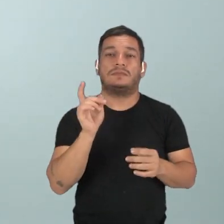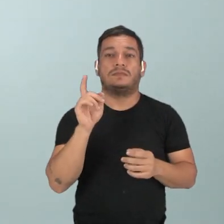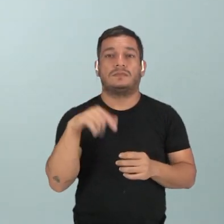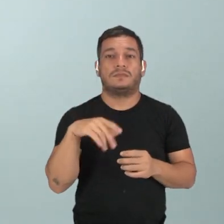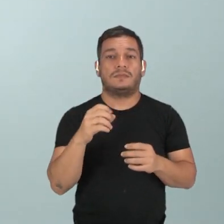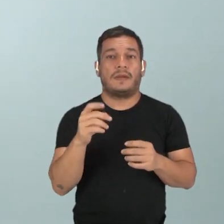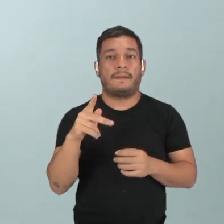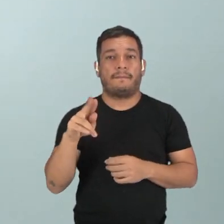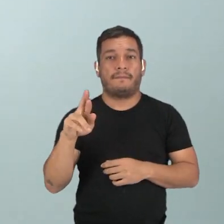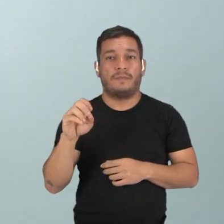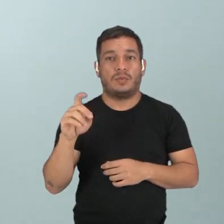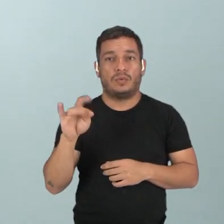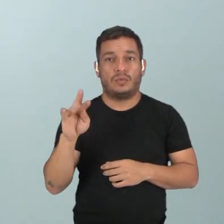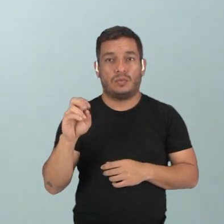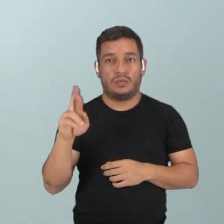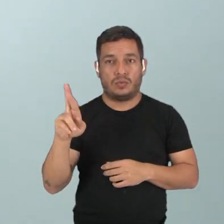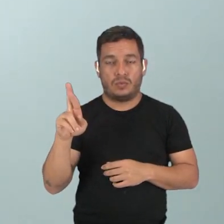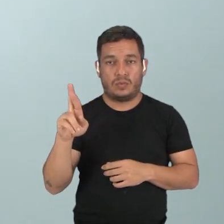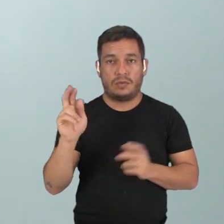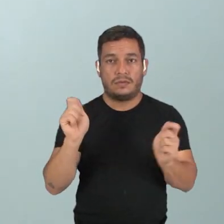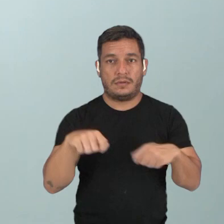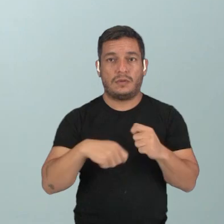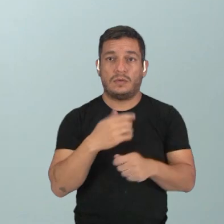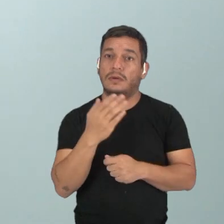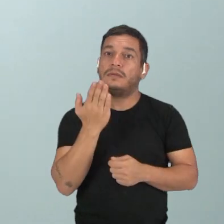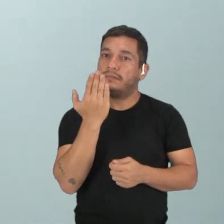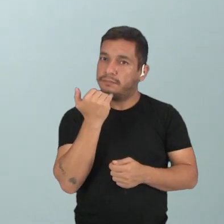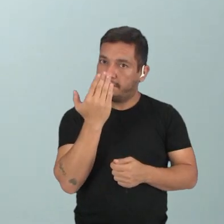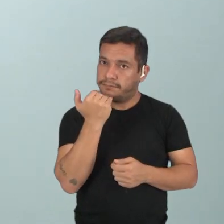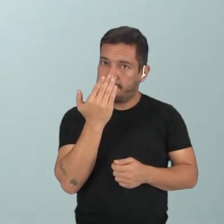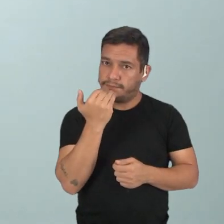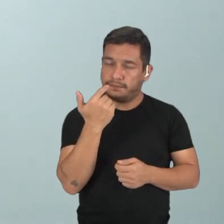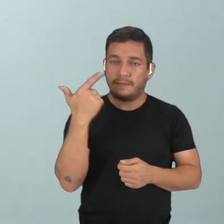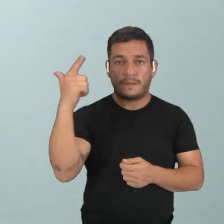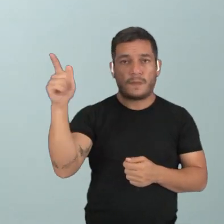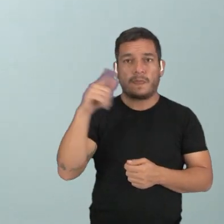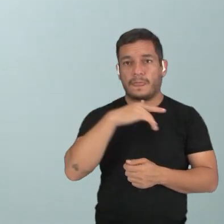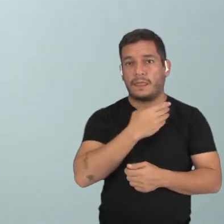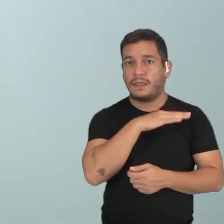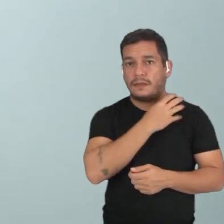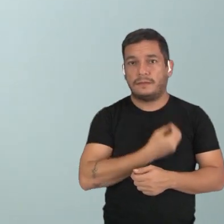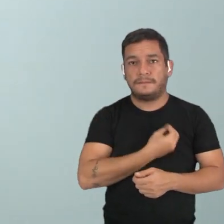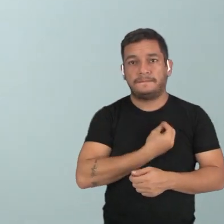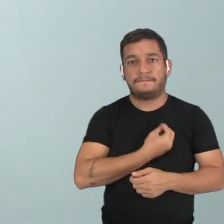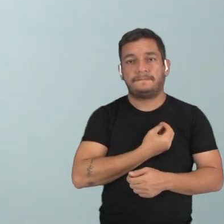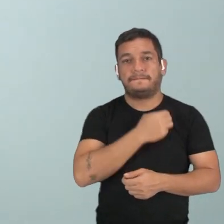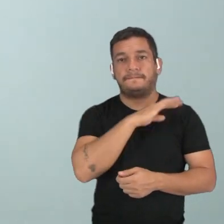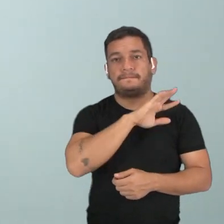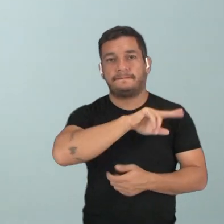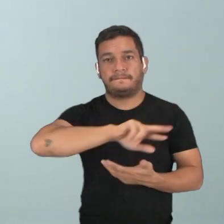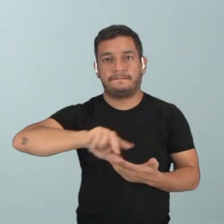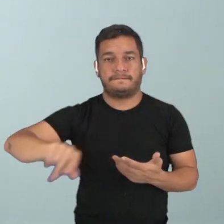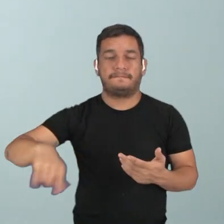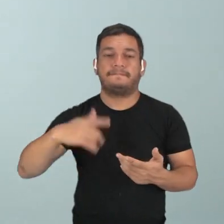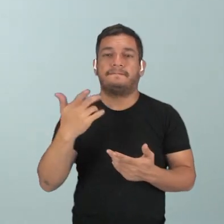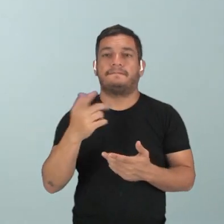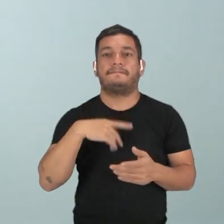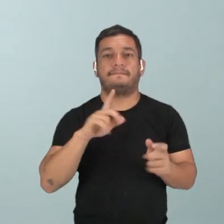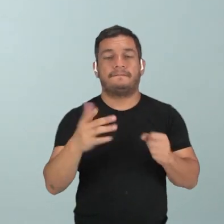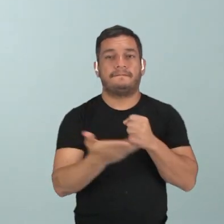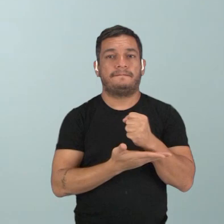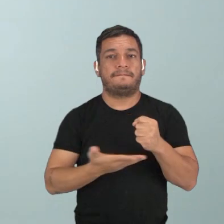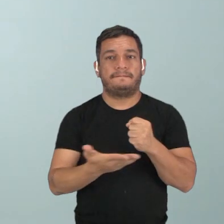produtor, ou seja, serve de alimento para outros seres vivos. E com isso, ela vai ser